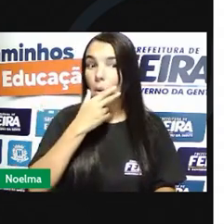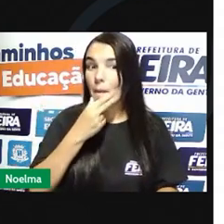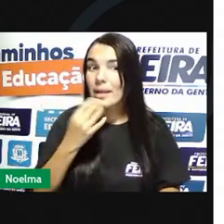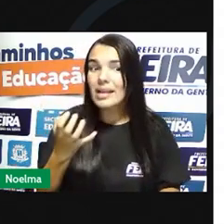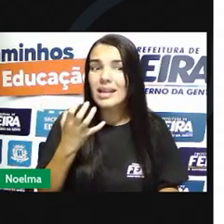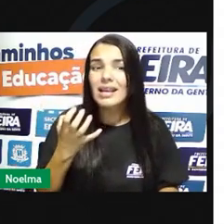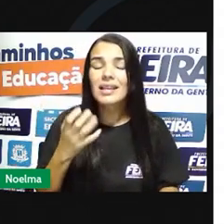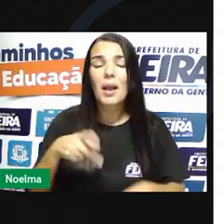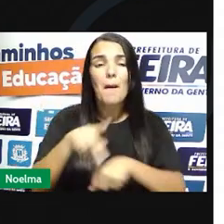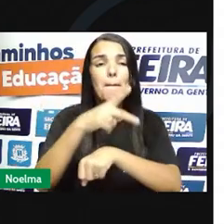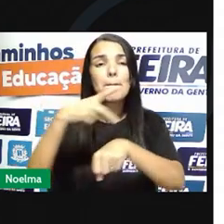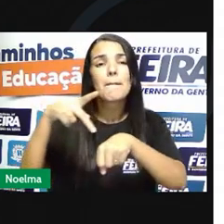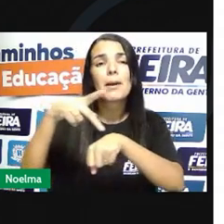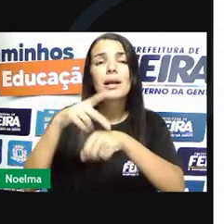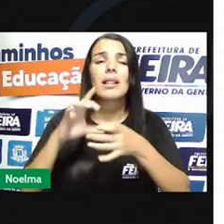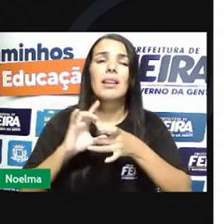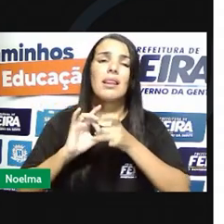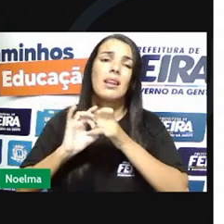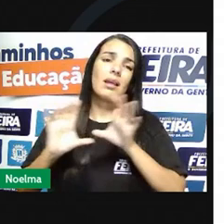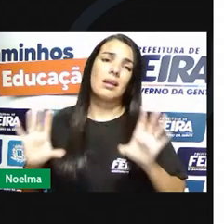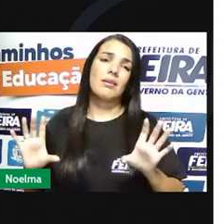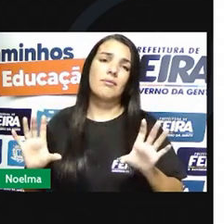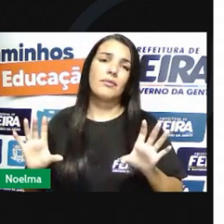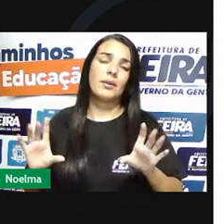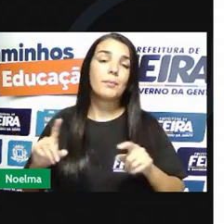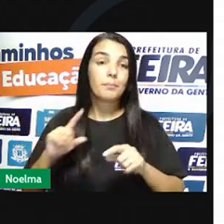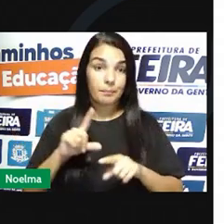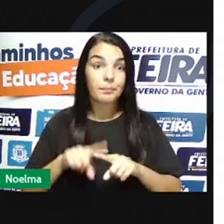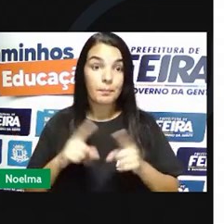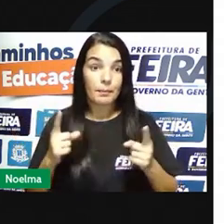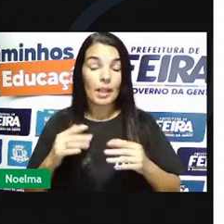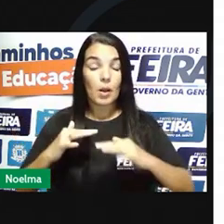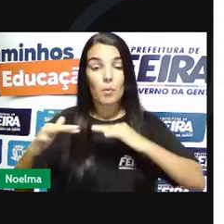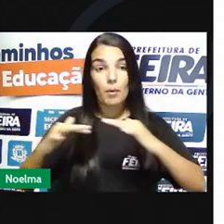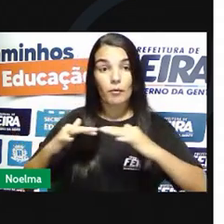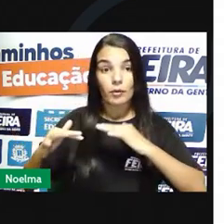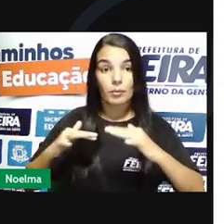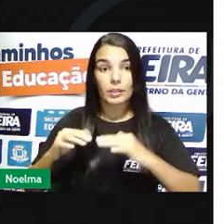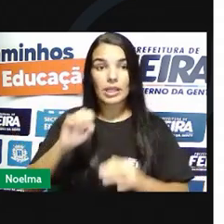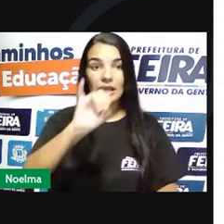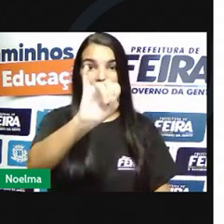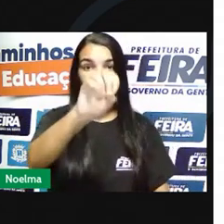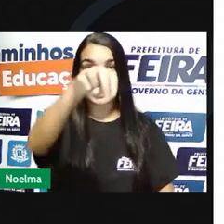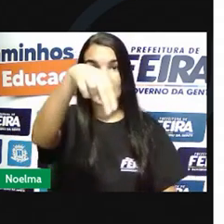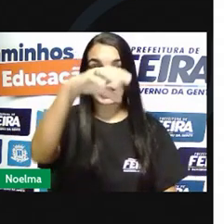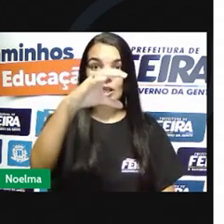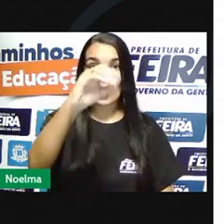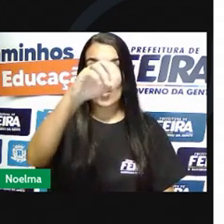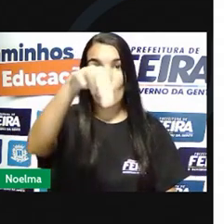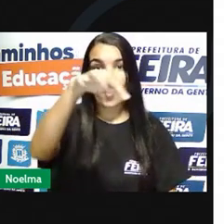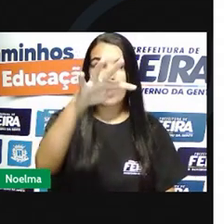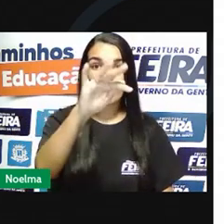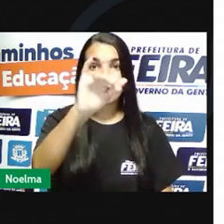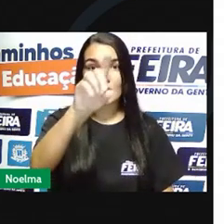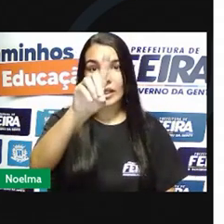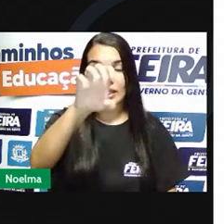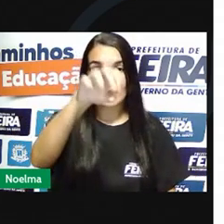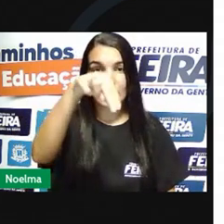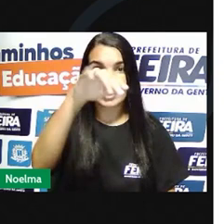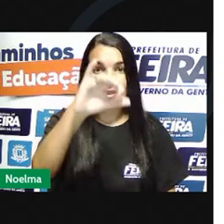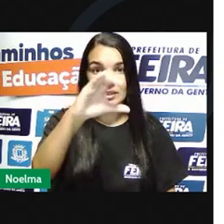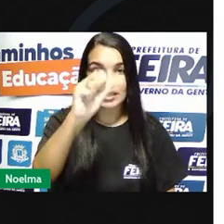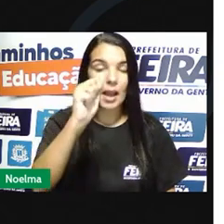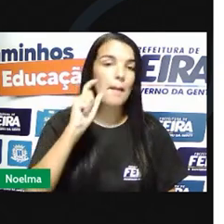país livre o movimento chamado de Inconfidência Mineira